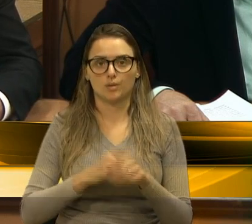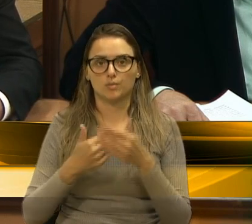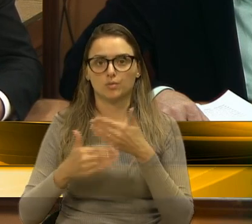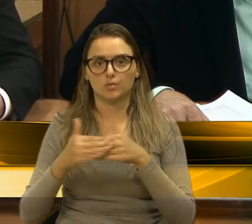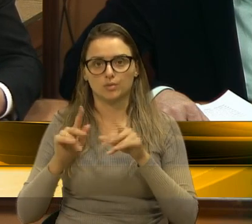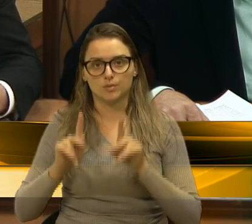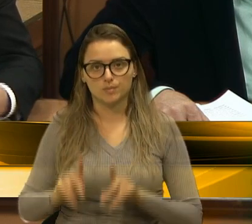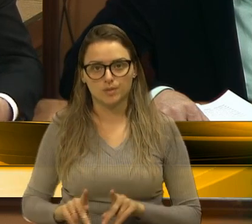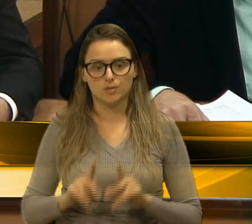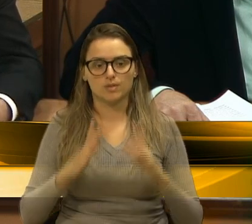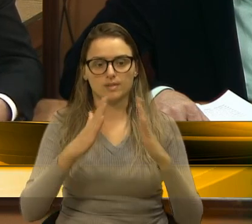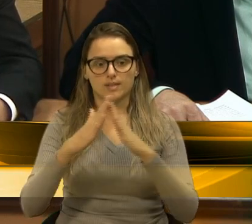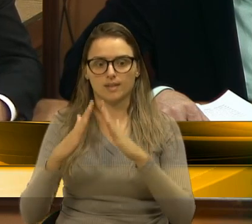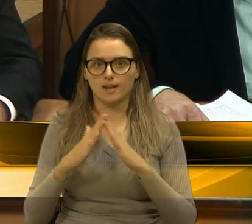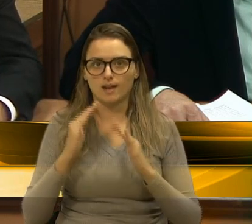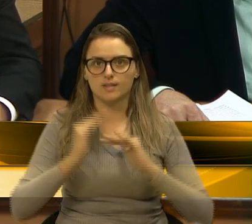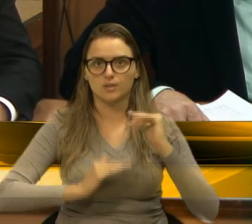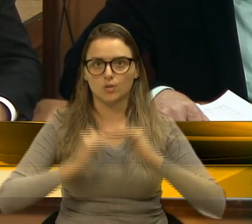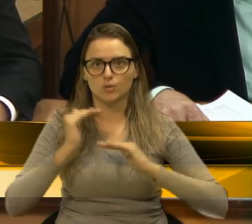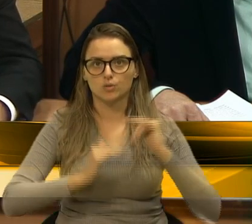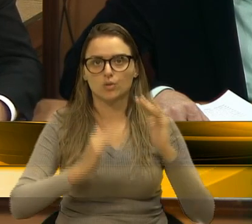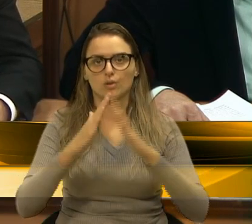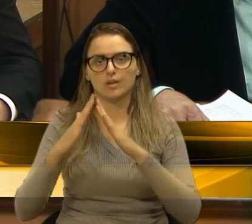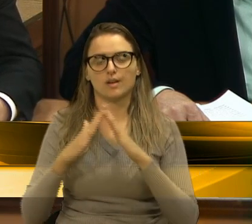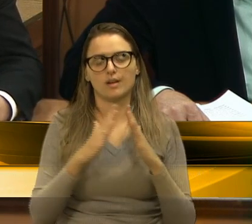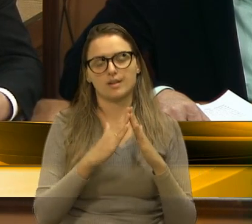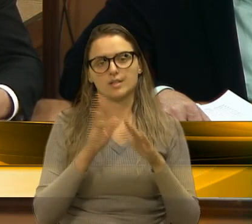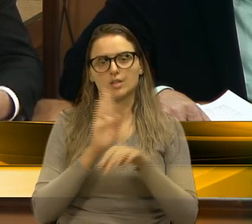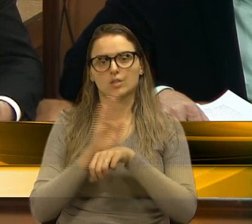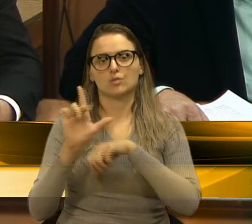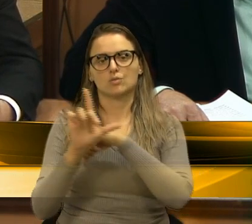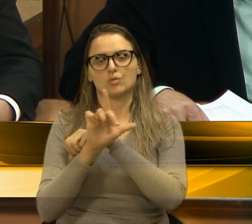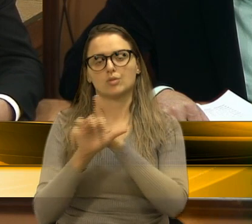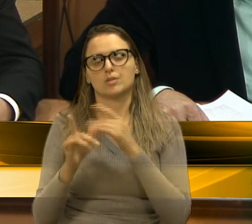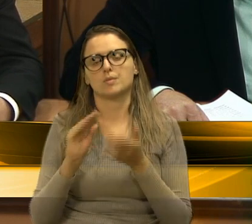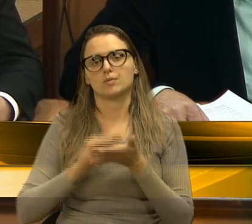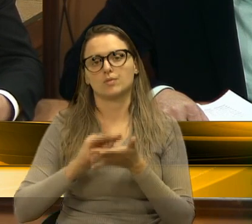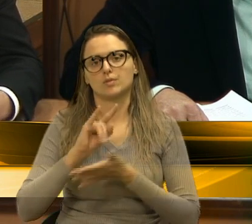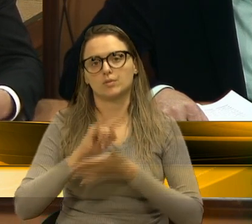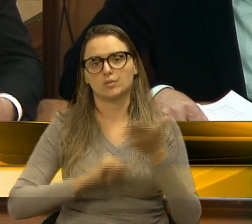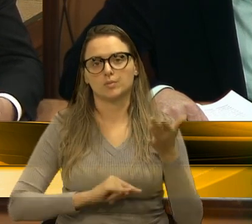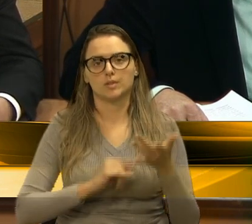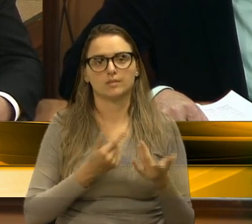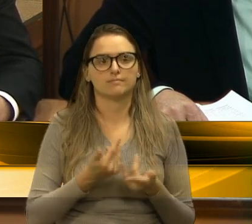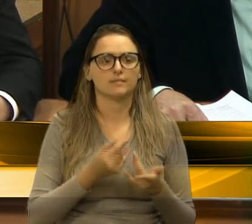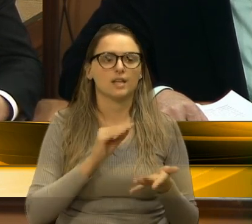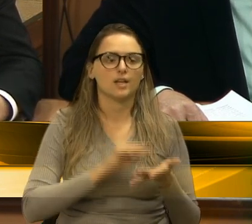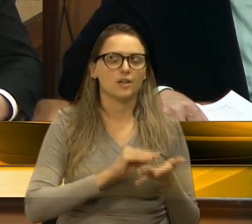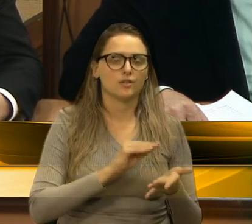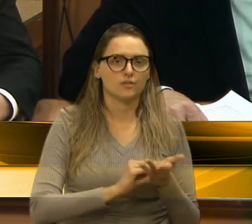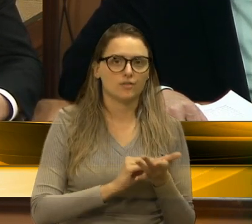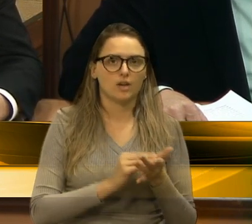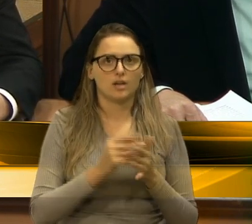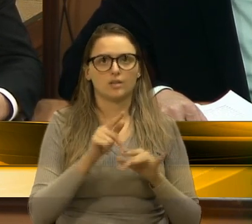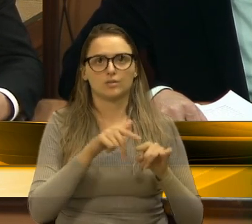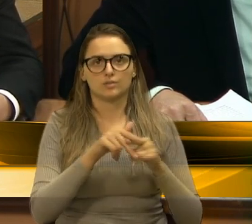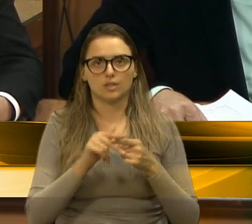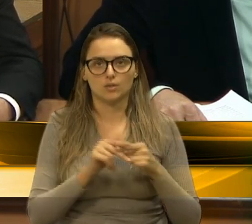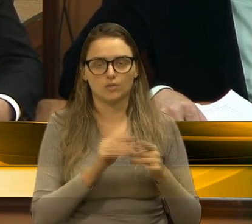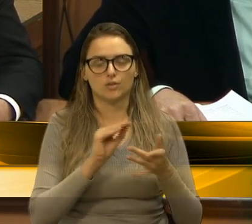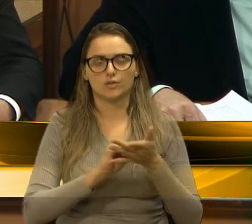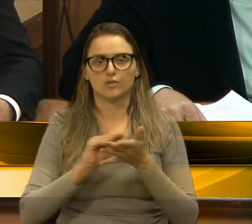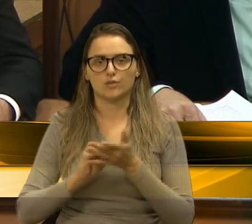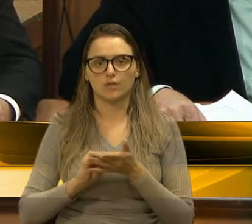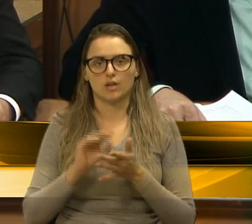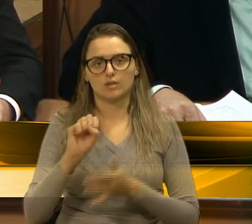que ali vão residindo nesses loteamentos irregulares vão sofrendo pela falta de saneamento, por falta de diversos